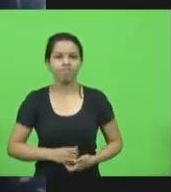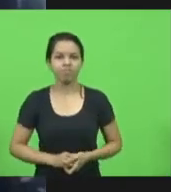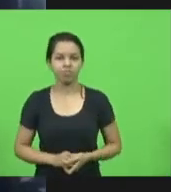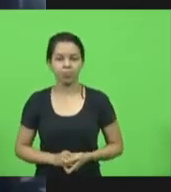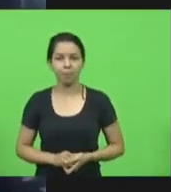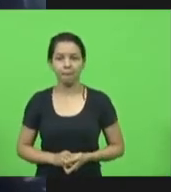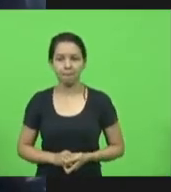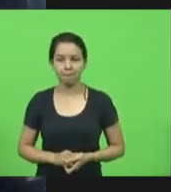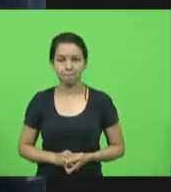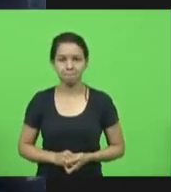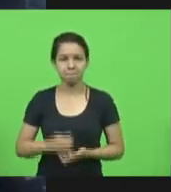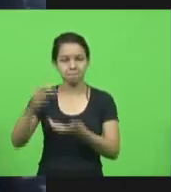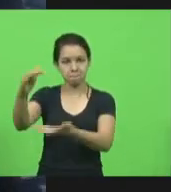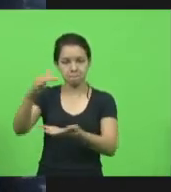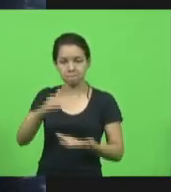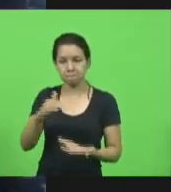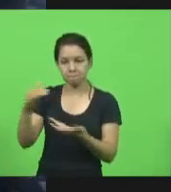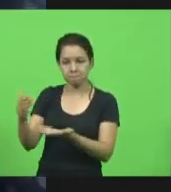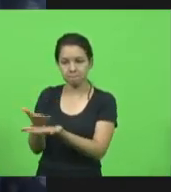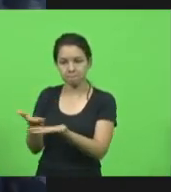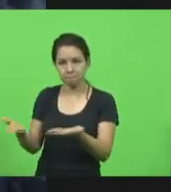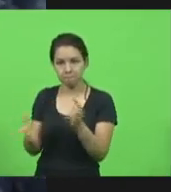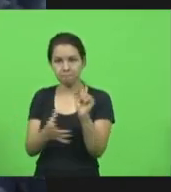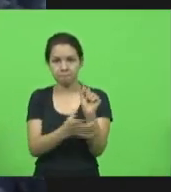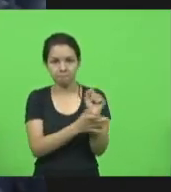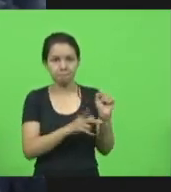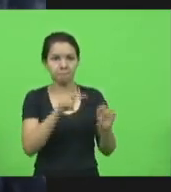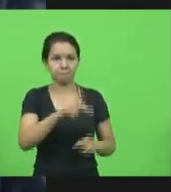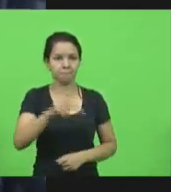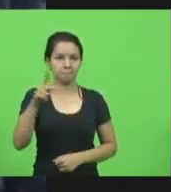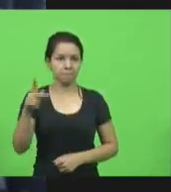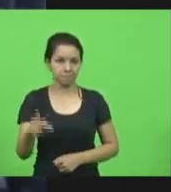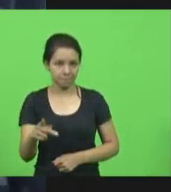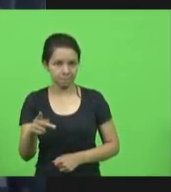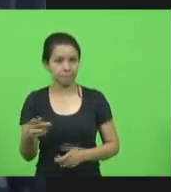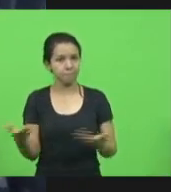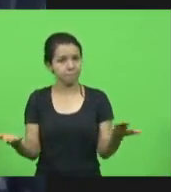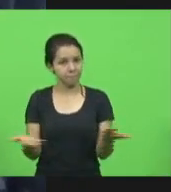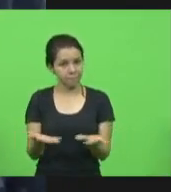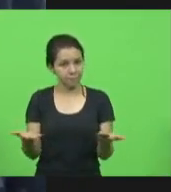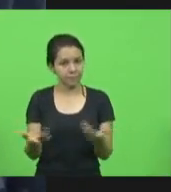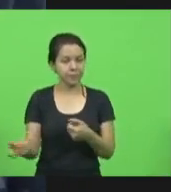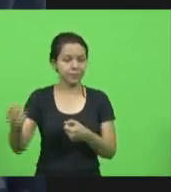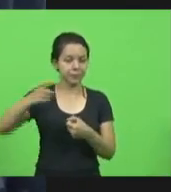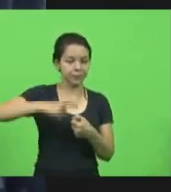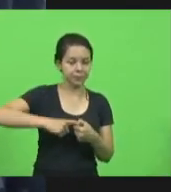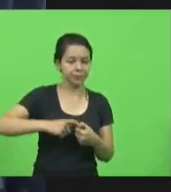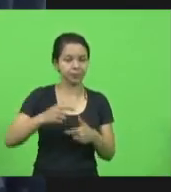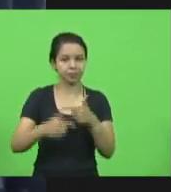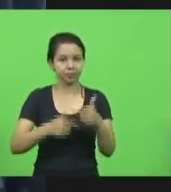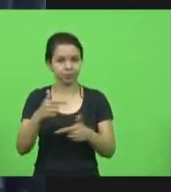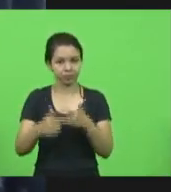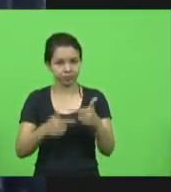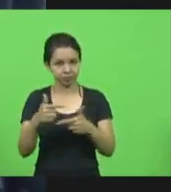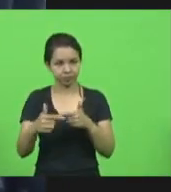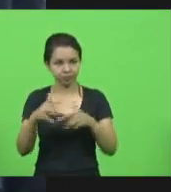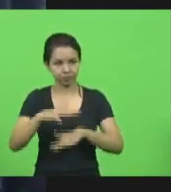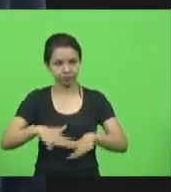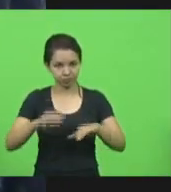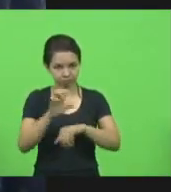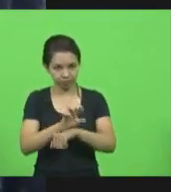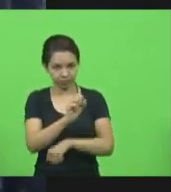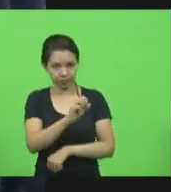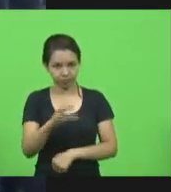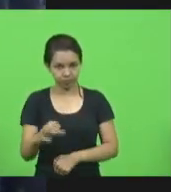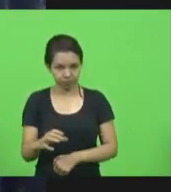a vacinação, a segurança dos nossos professores que hoje retomam as aulas em todo o Estado catarinense. Era isso, senhor